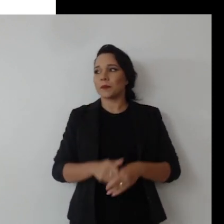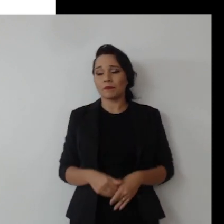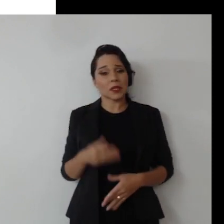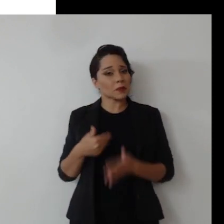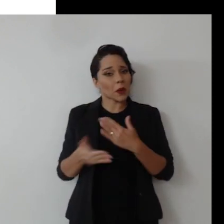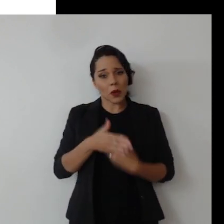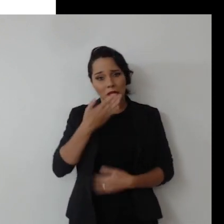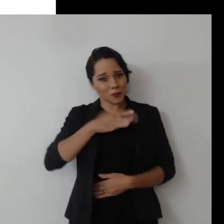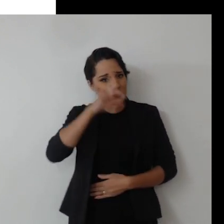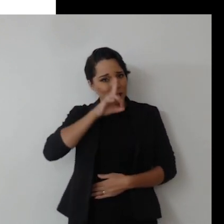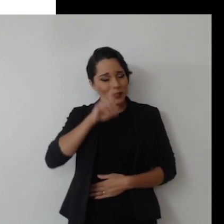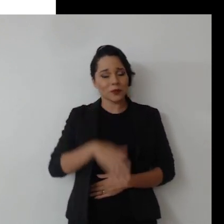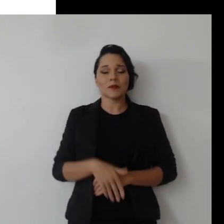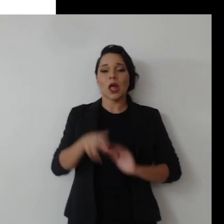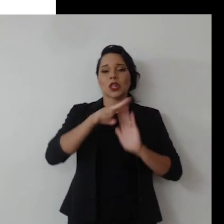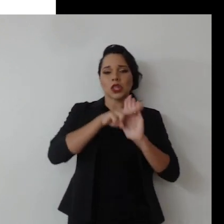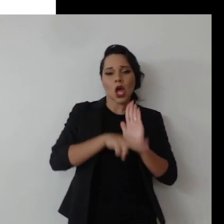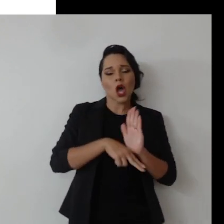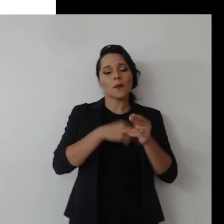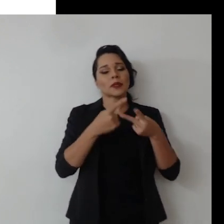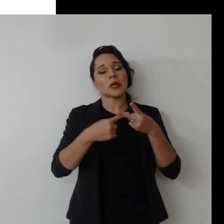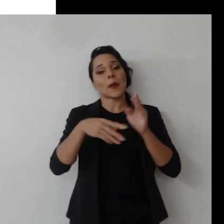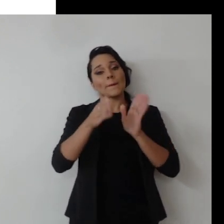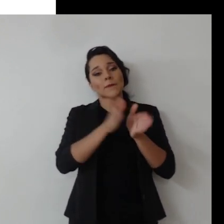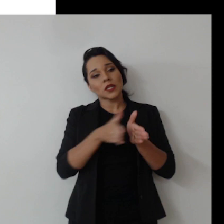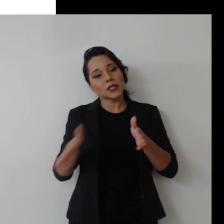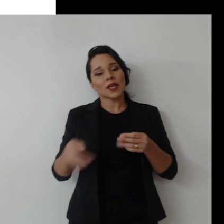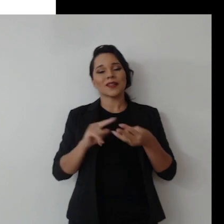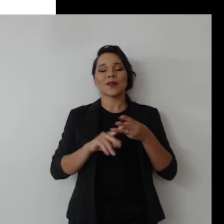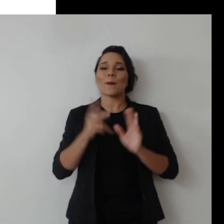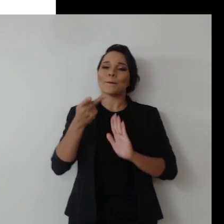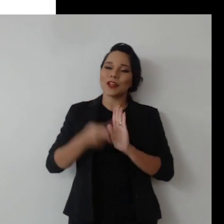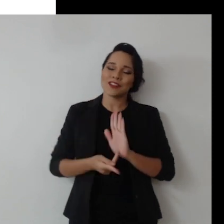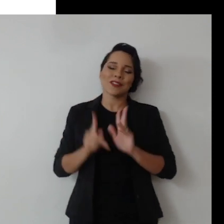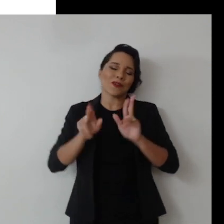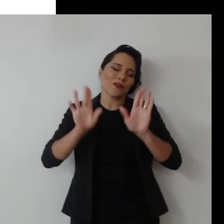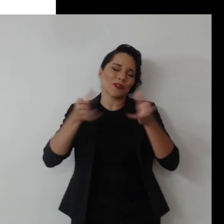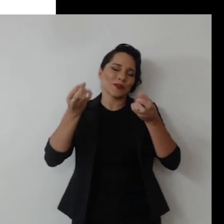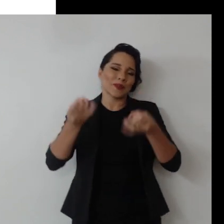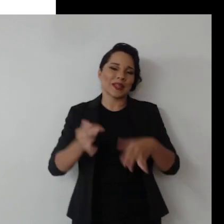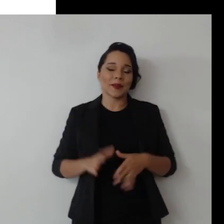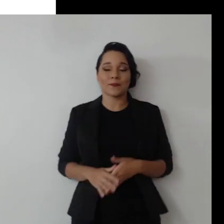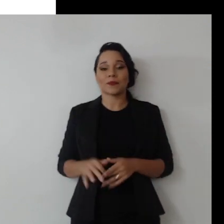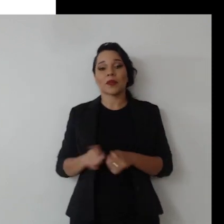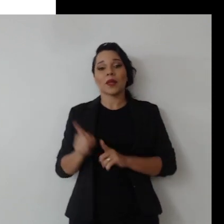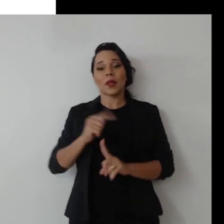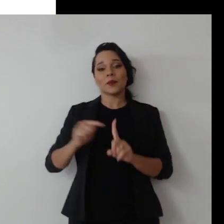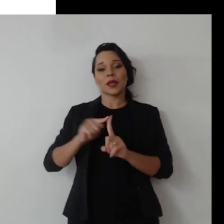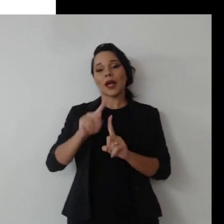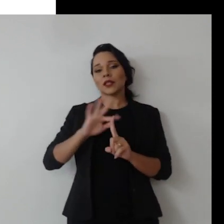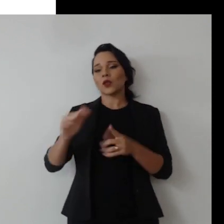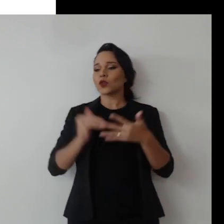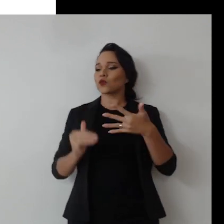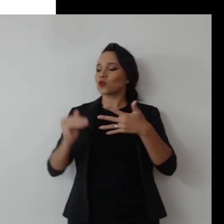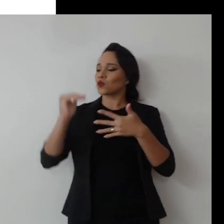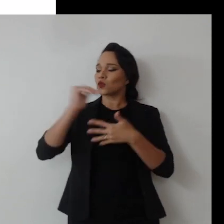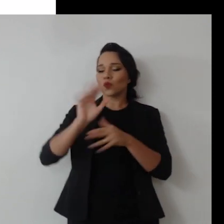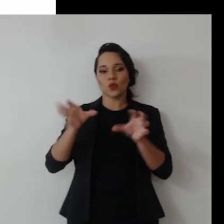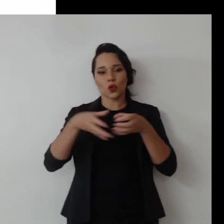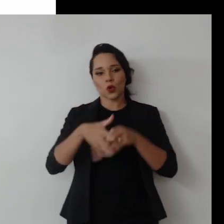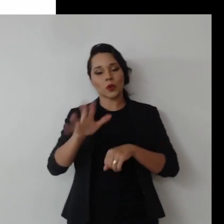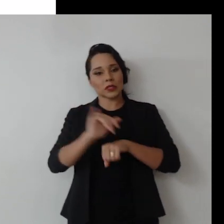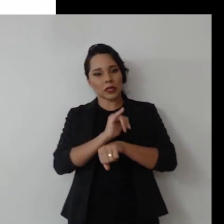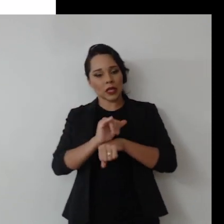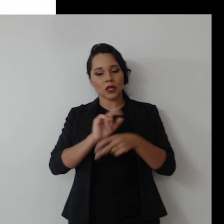Isso vale para qualquer tipo de risco, né? Normas, processos, projetos, como eu acabei de falar. E também aplicado a todos os níveis da organização,